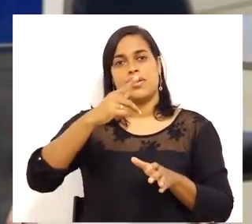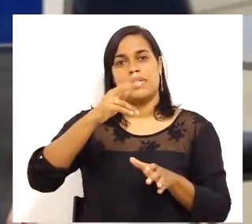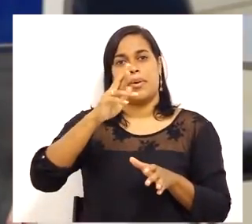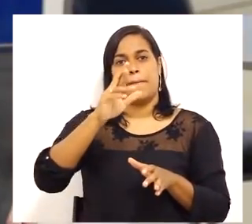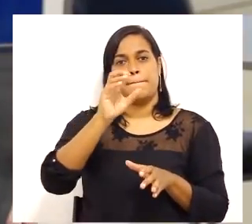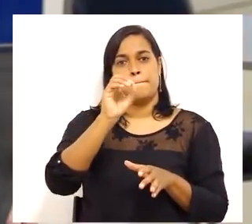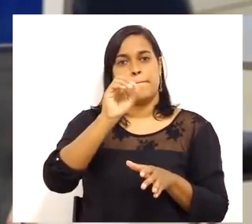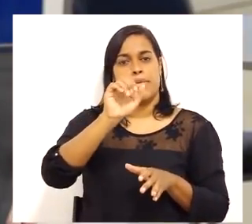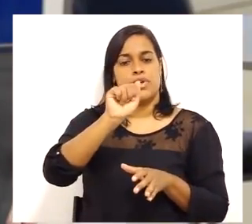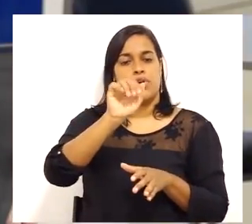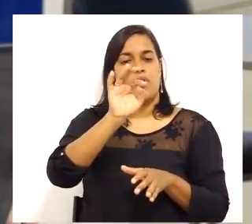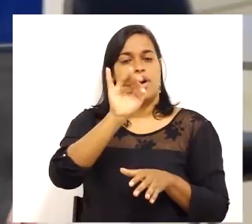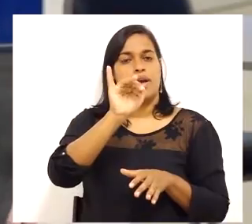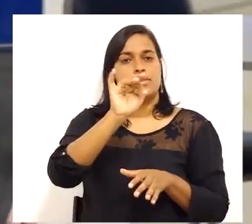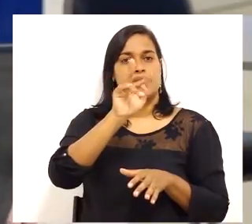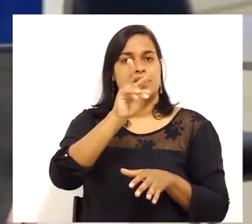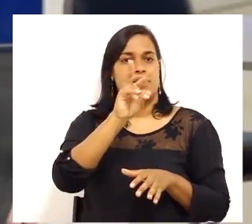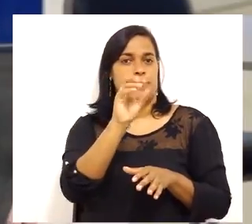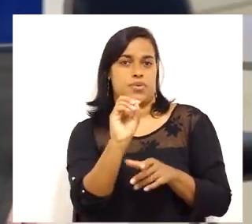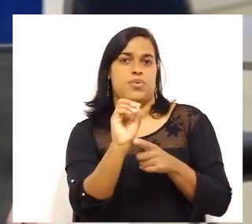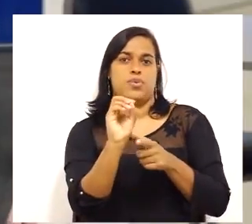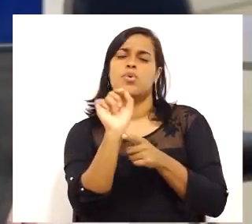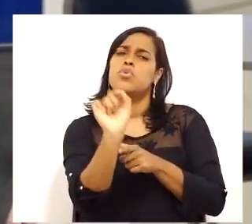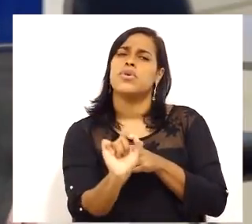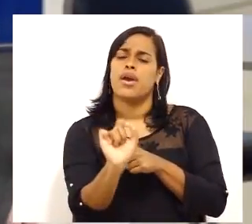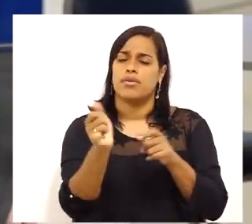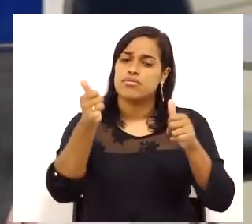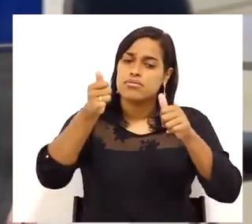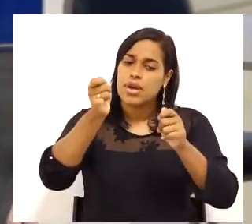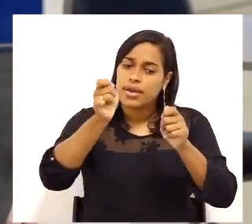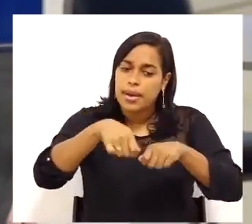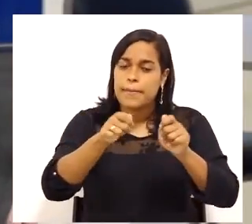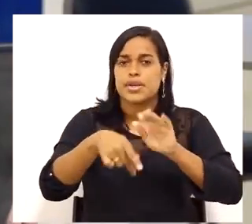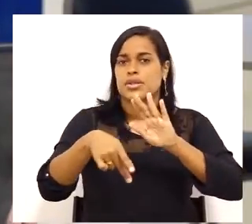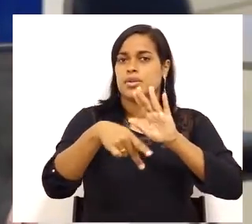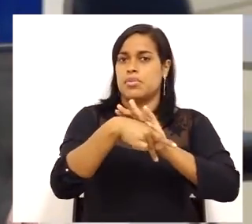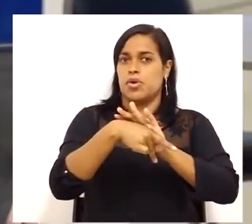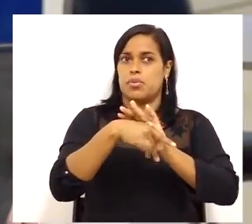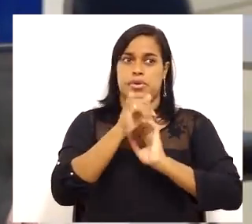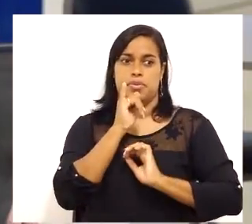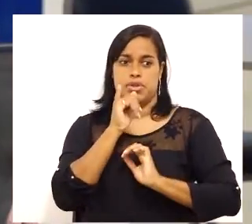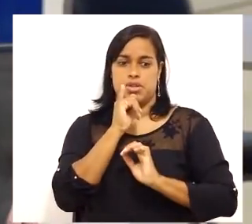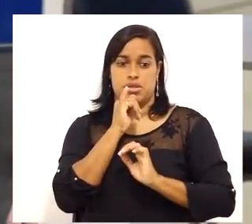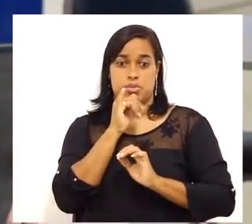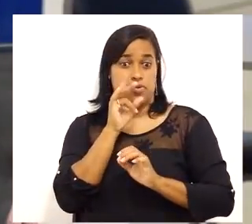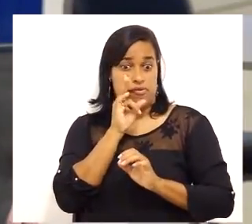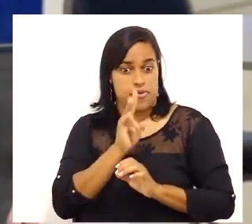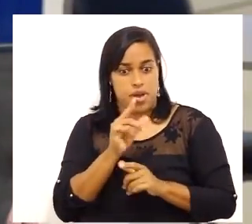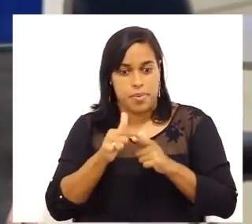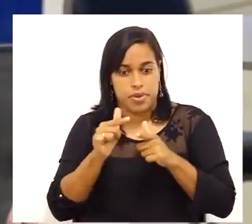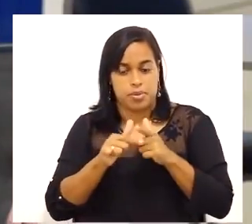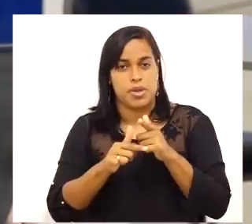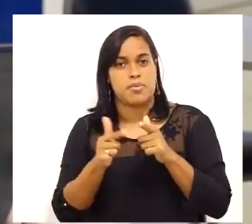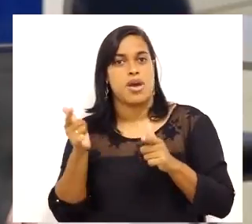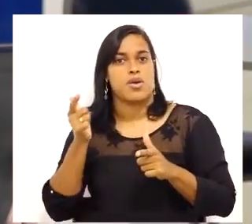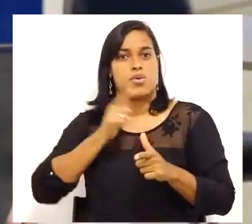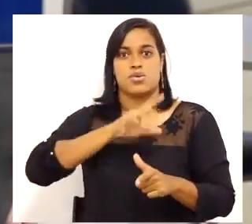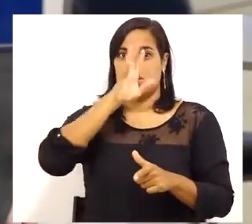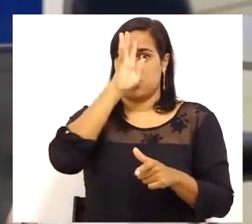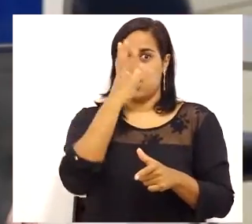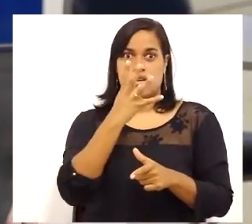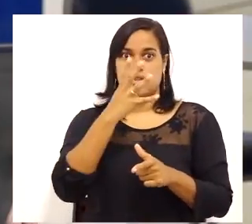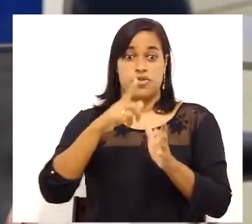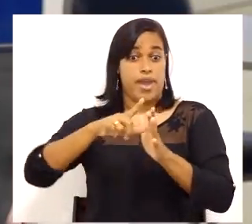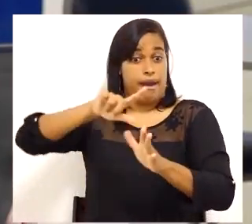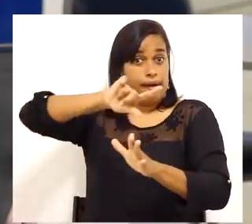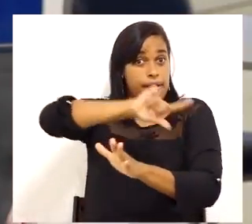ser proativo? É a nossa capacidade de se antecipar a um problema. Prever uma situação que